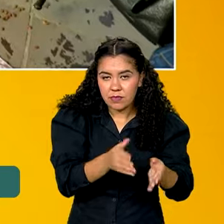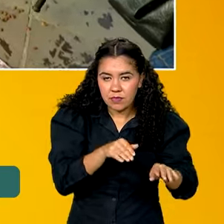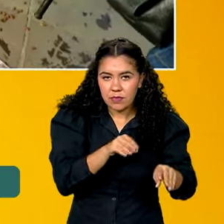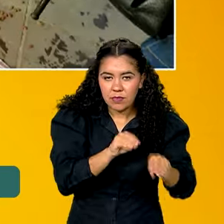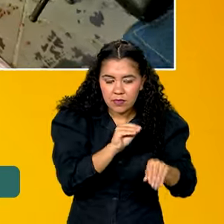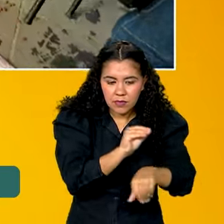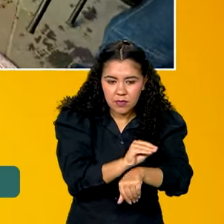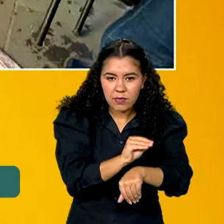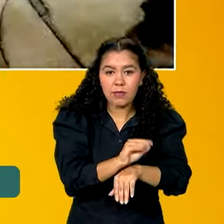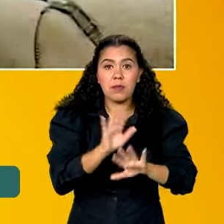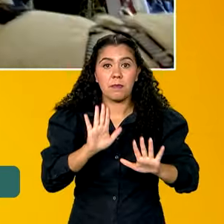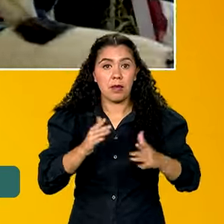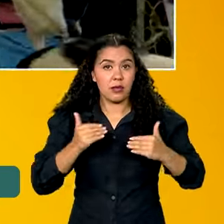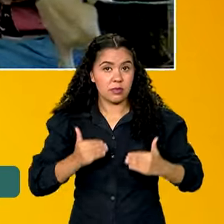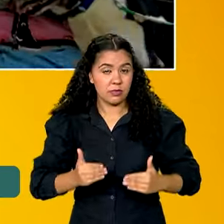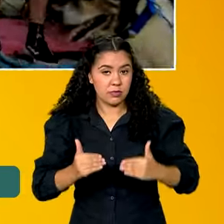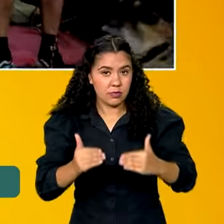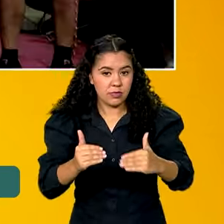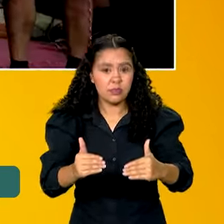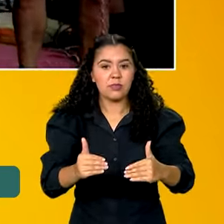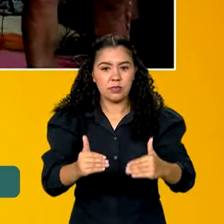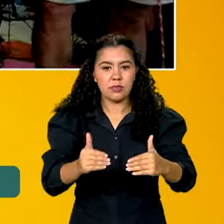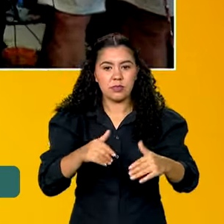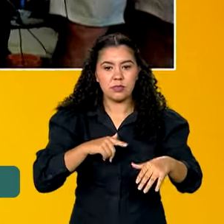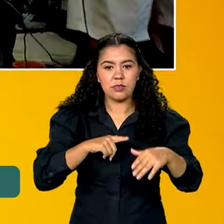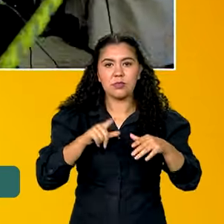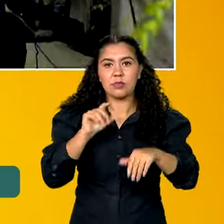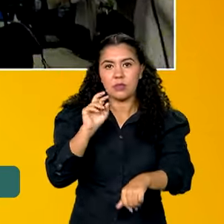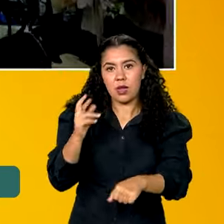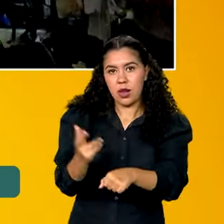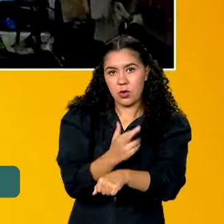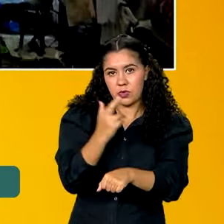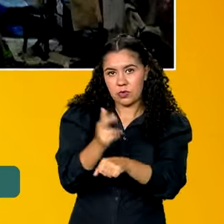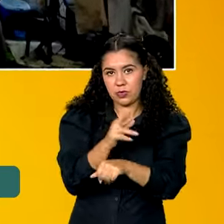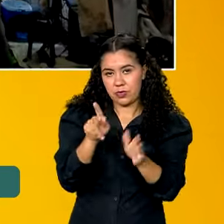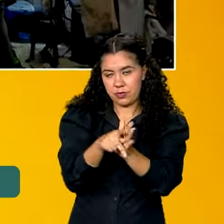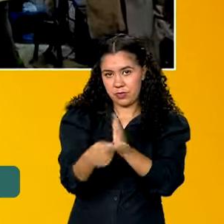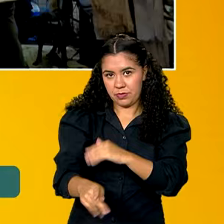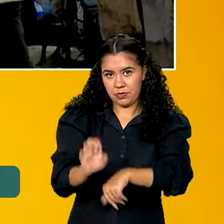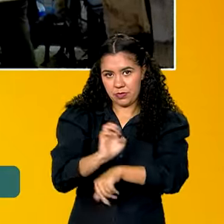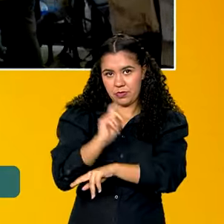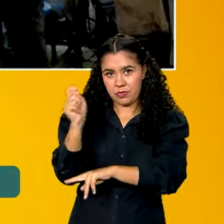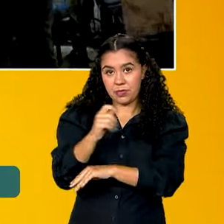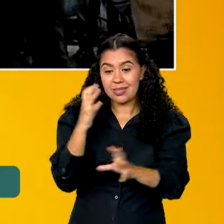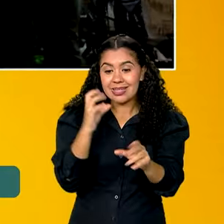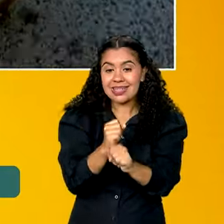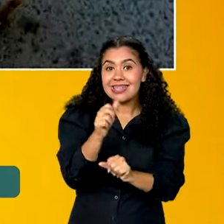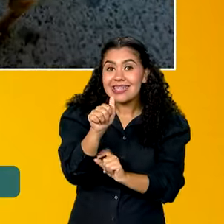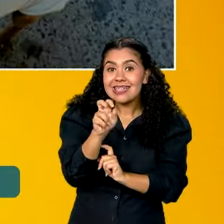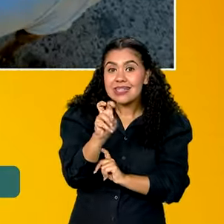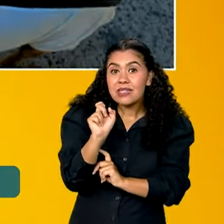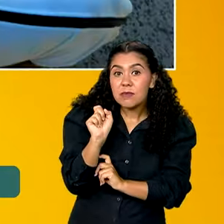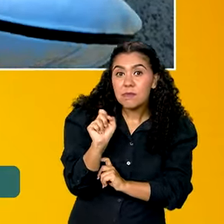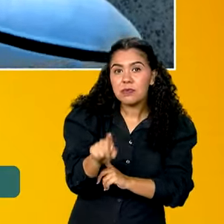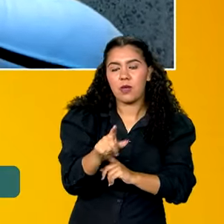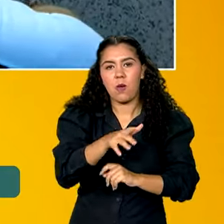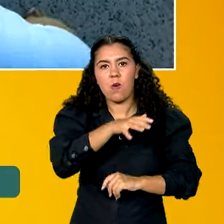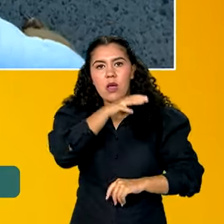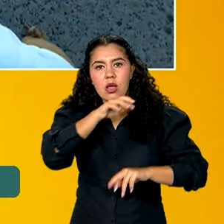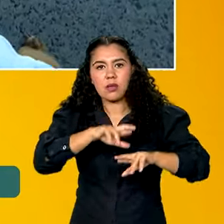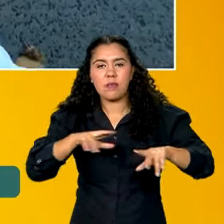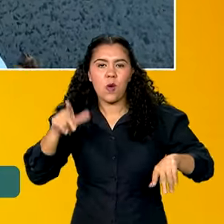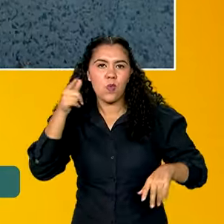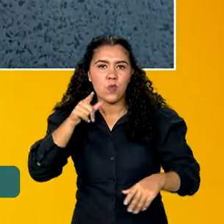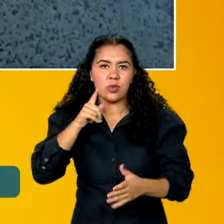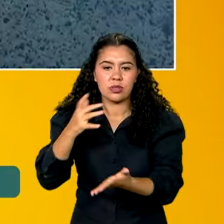Extraordinário para a Reconstrução do Rio Grande do Sul, 15 mil animais foram resgatados nesse período.